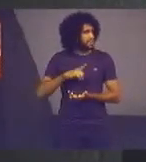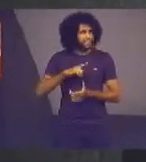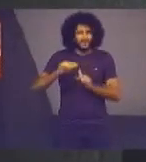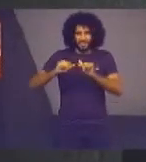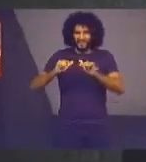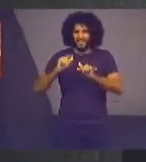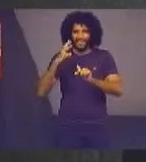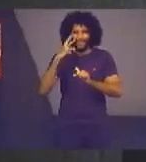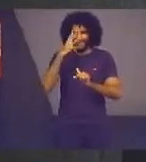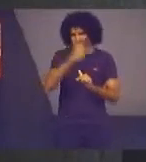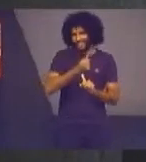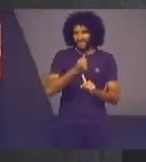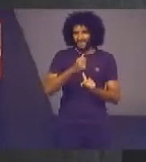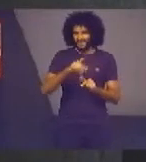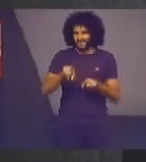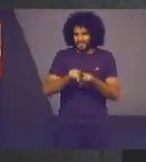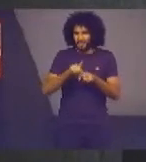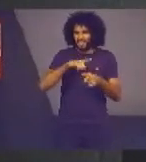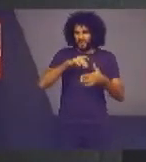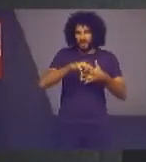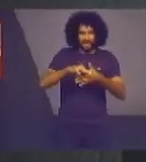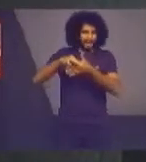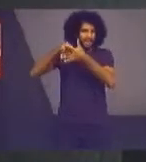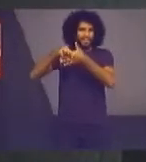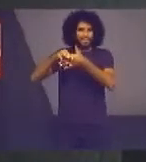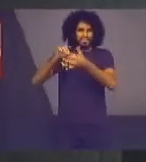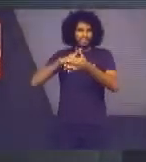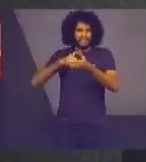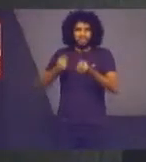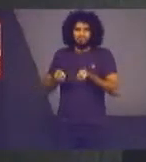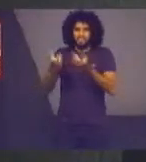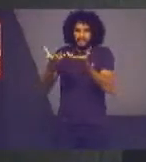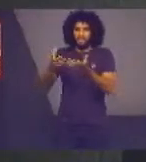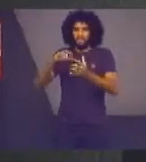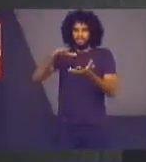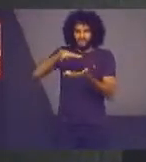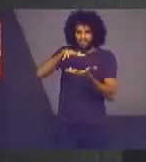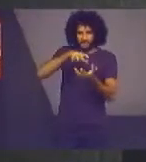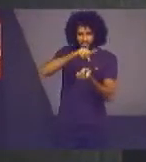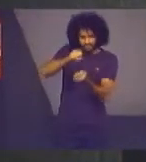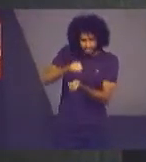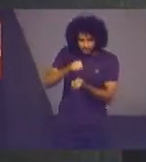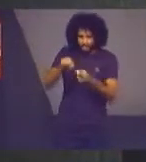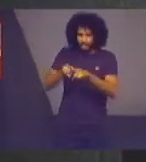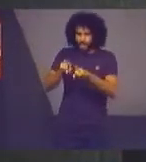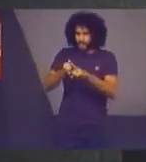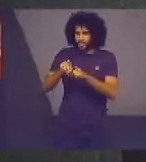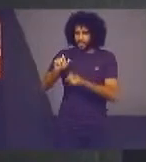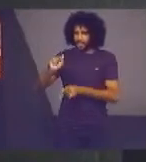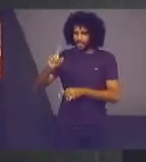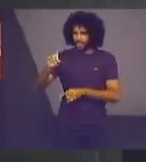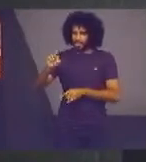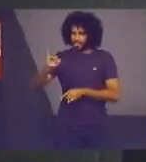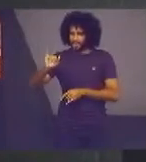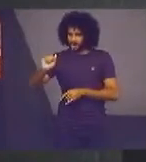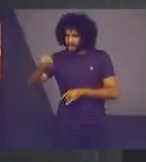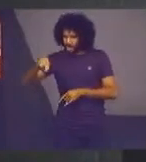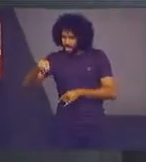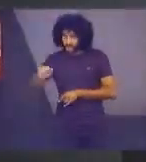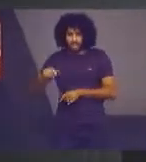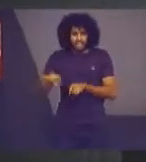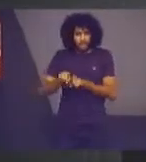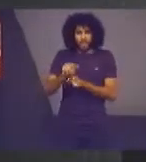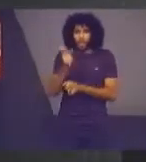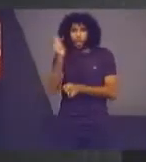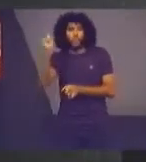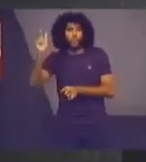bonito Uma liderança muito expressiva na área de sustentabilidade Adriana, enfim, tantos outros com quem nós estamos